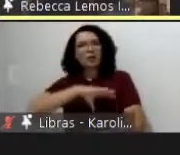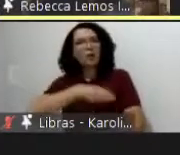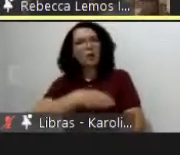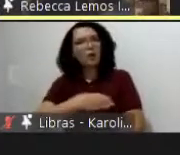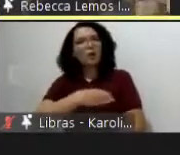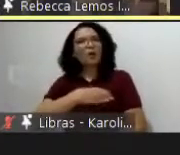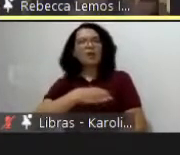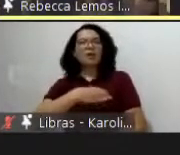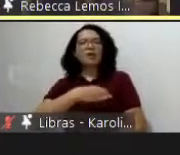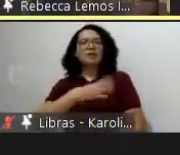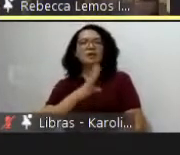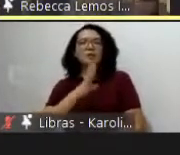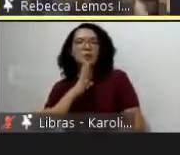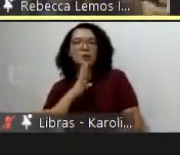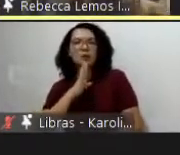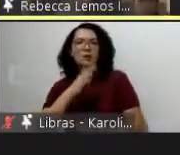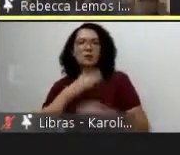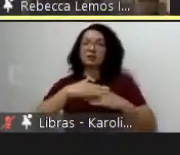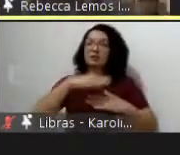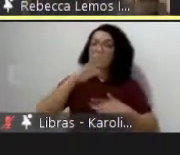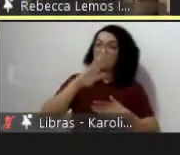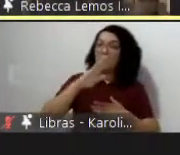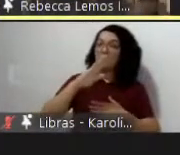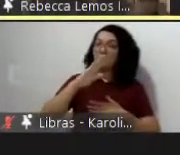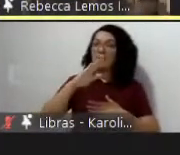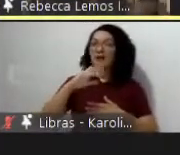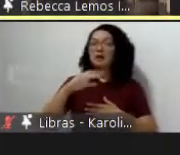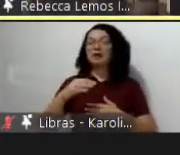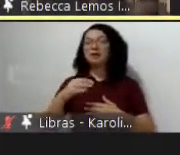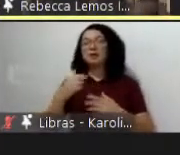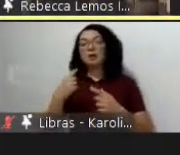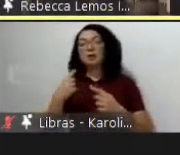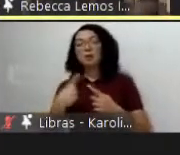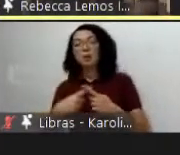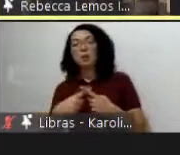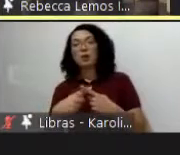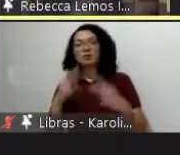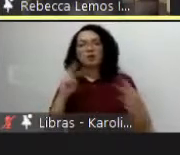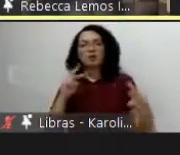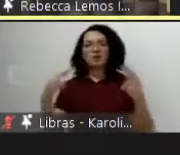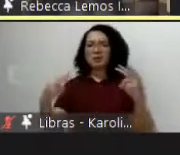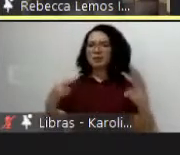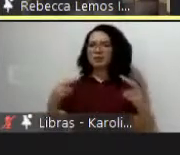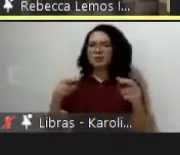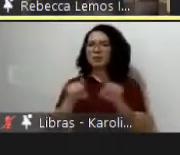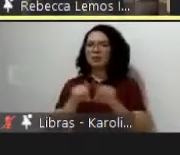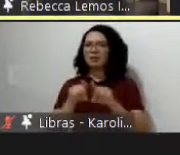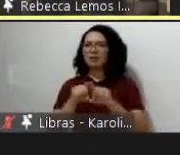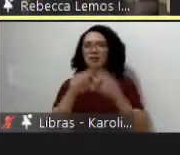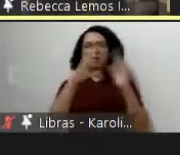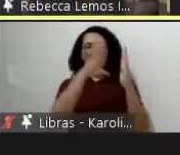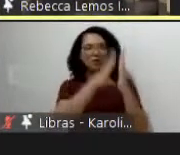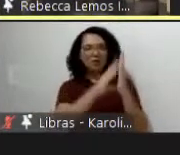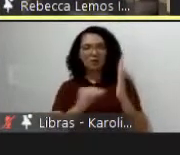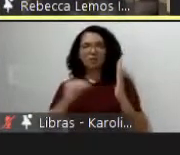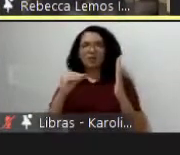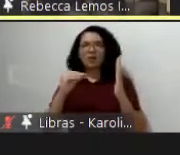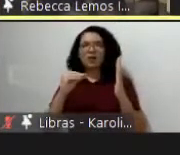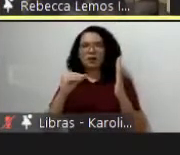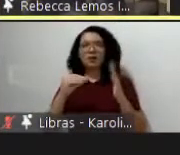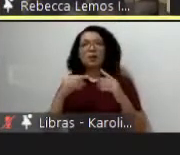a partir dos nossos parâmetros das nossas perspectivas então é um exercício muito forte de